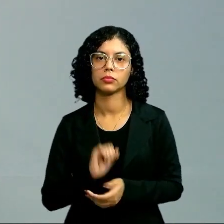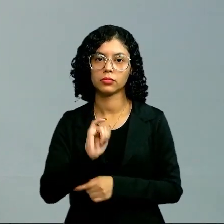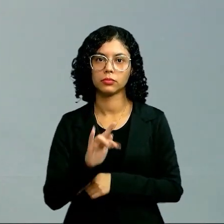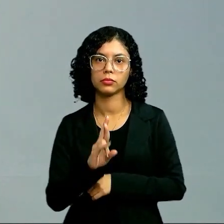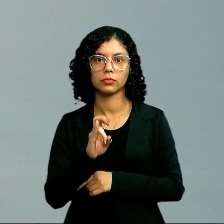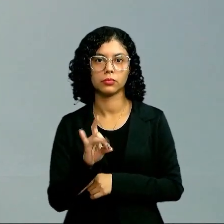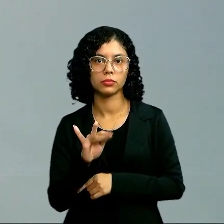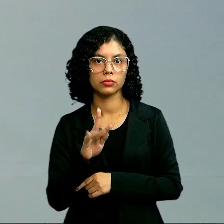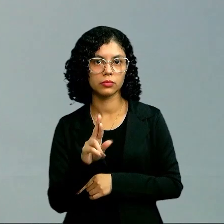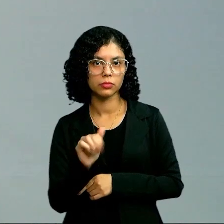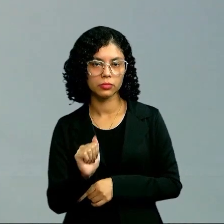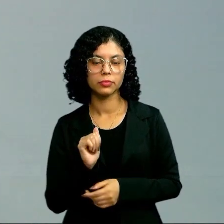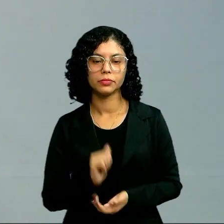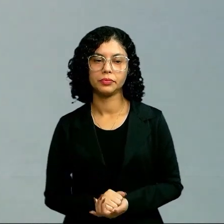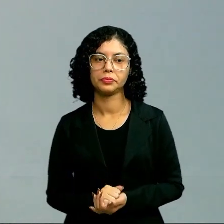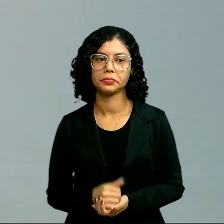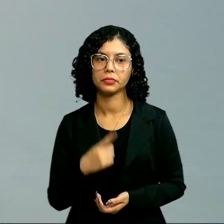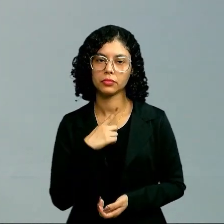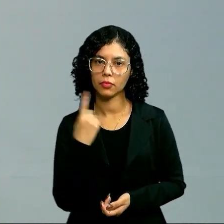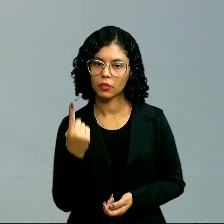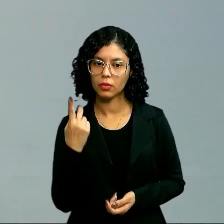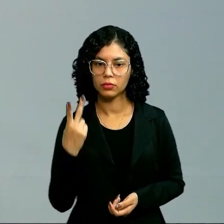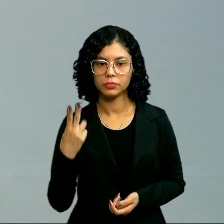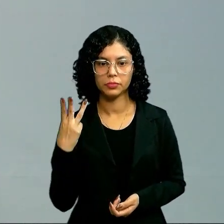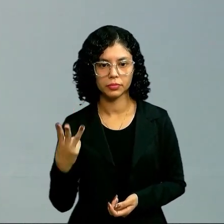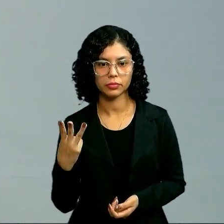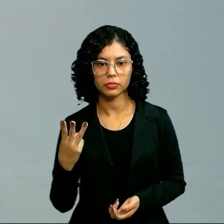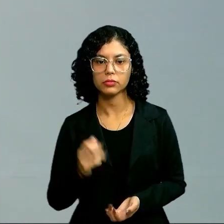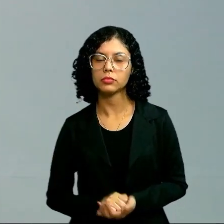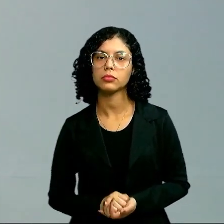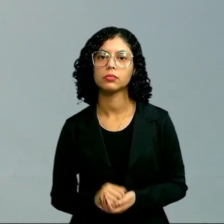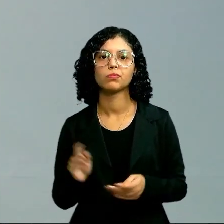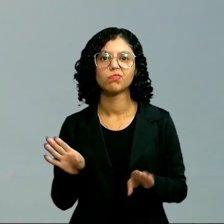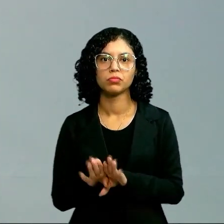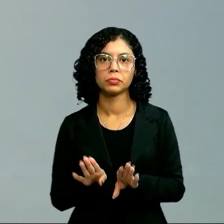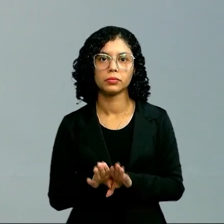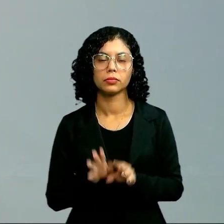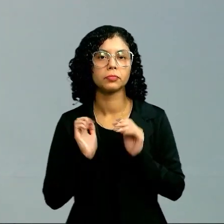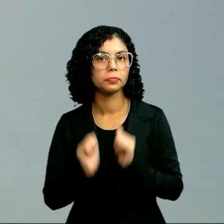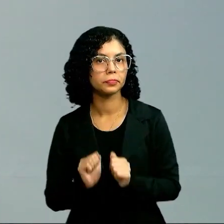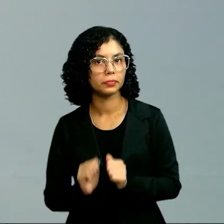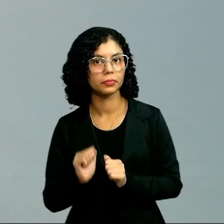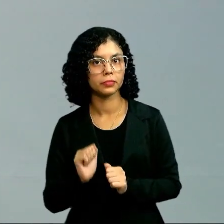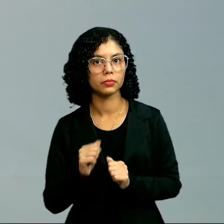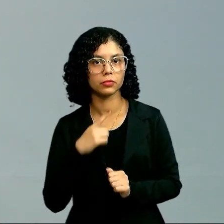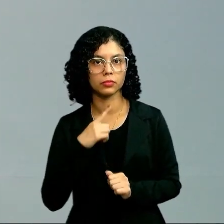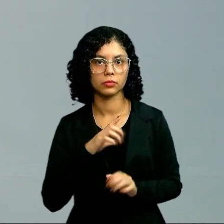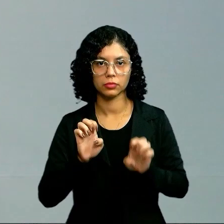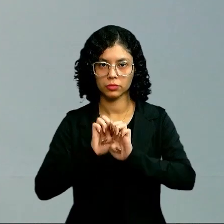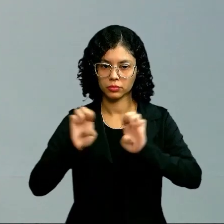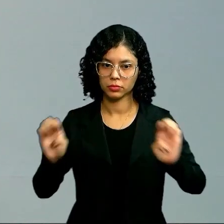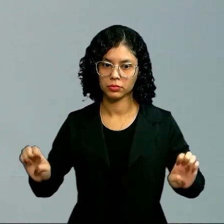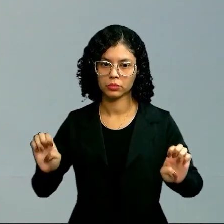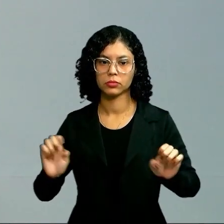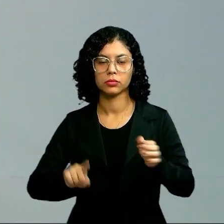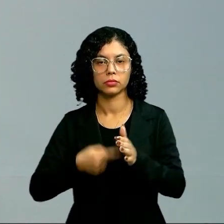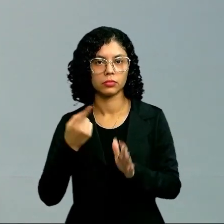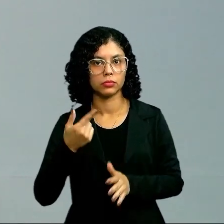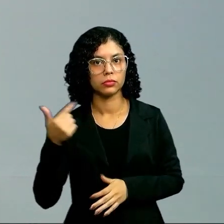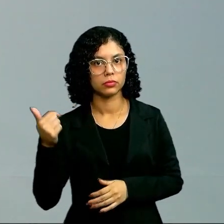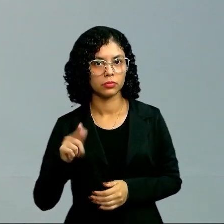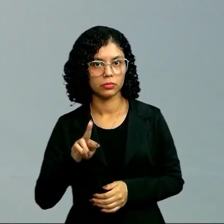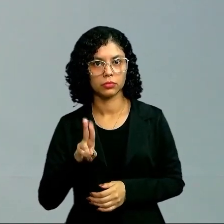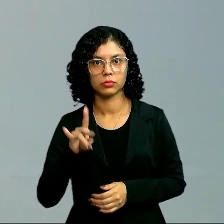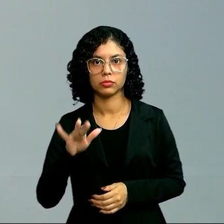Pode ser uma, duas ou três incógnitas. As incógnitas podem vir com uma equação de primeiro grau, uma